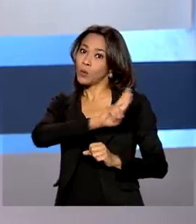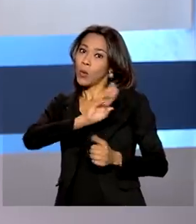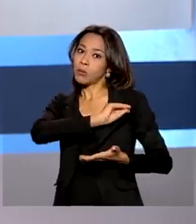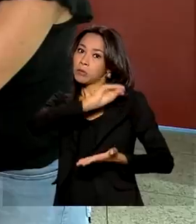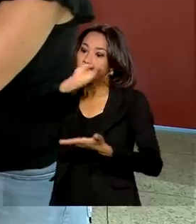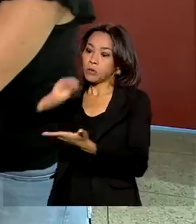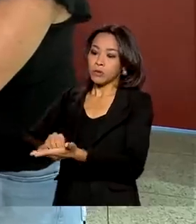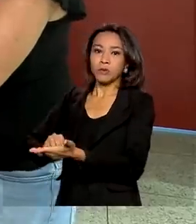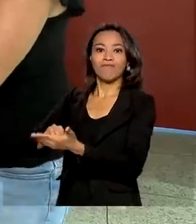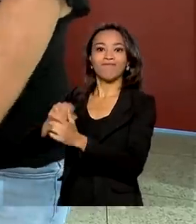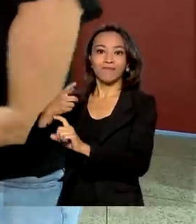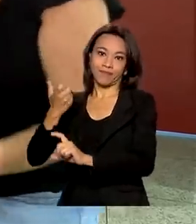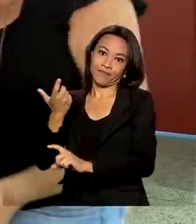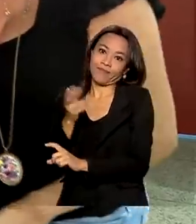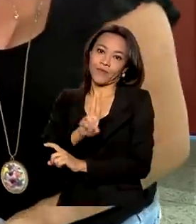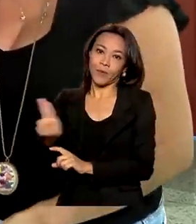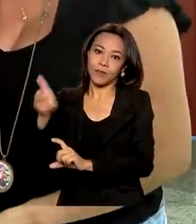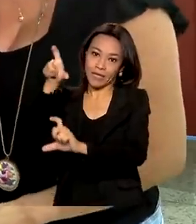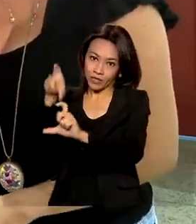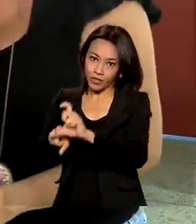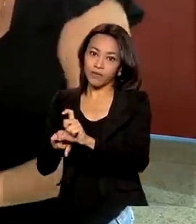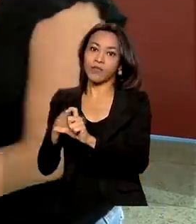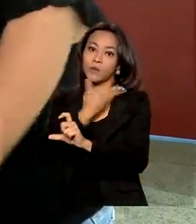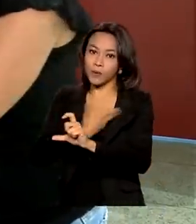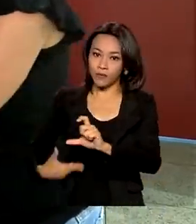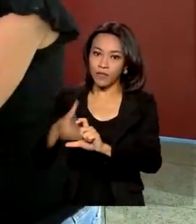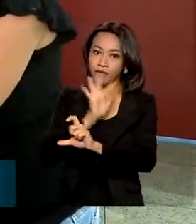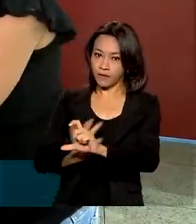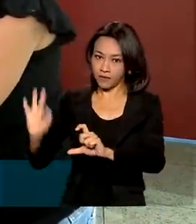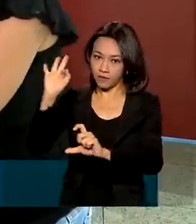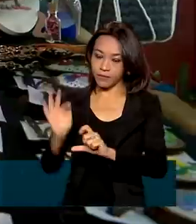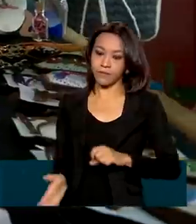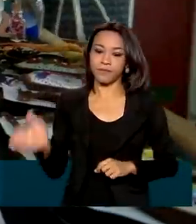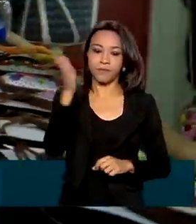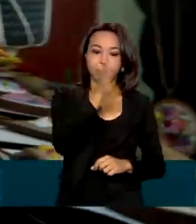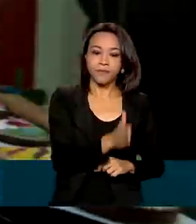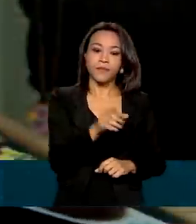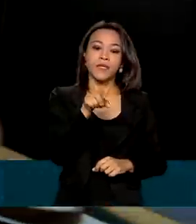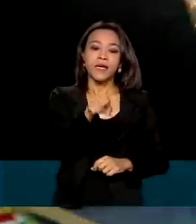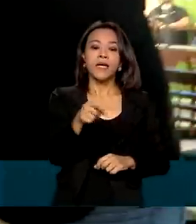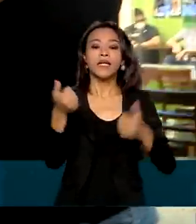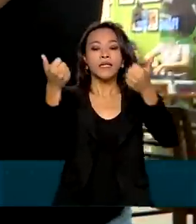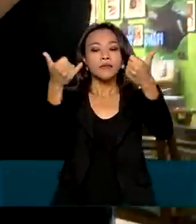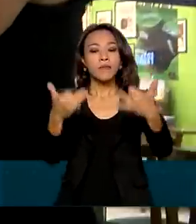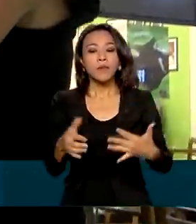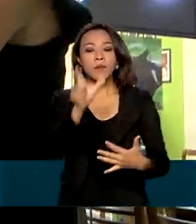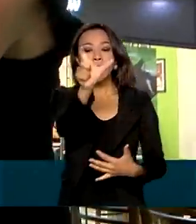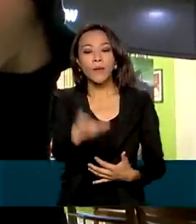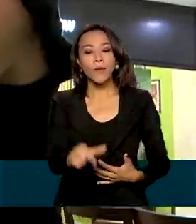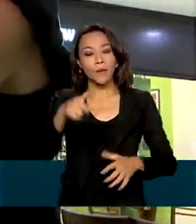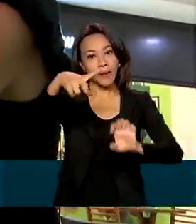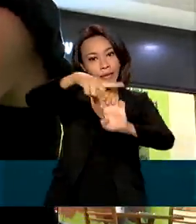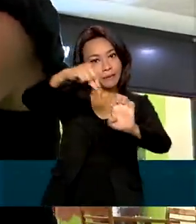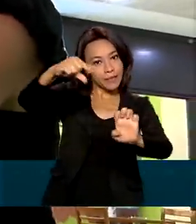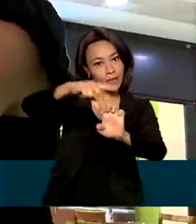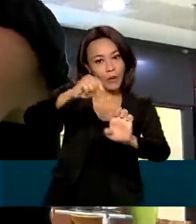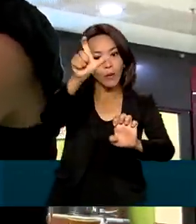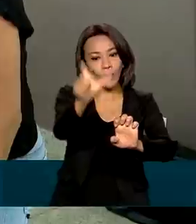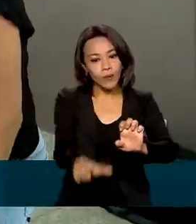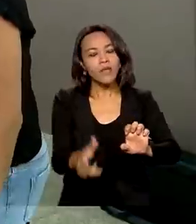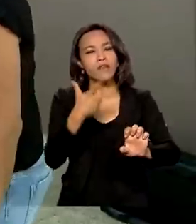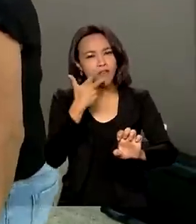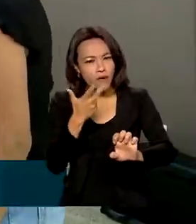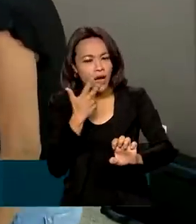União. Este ano, a artesã Priscila se tornou uma microempreendedora individual e fala das